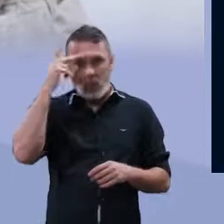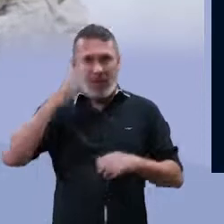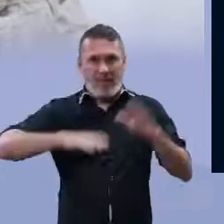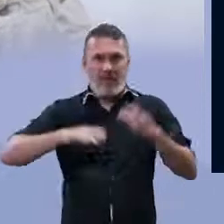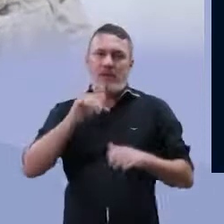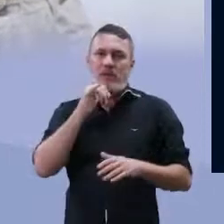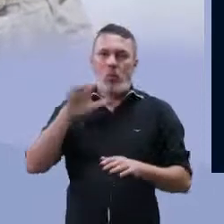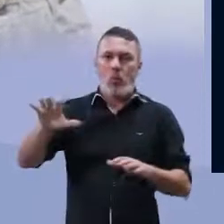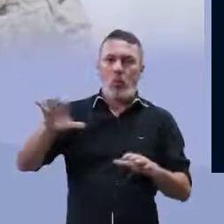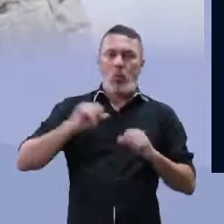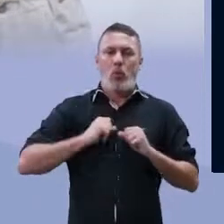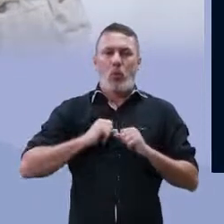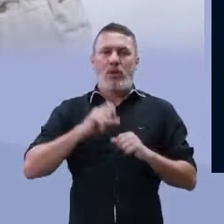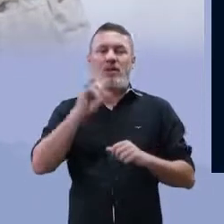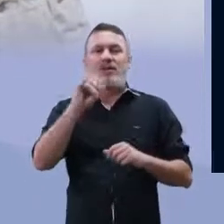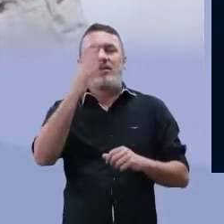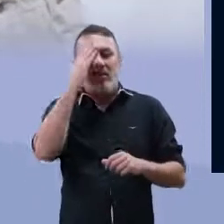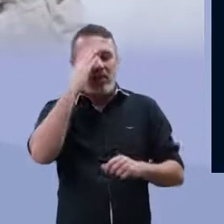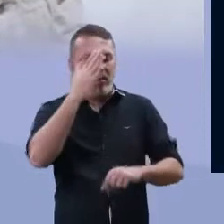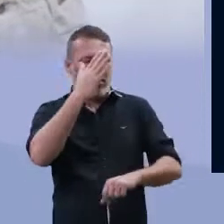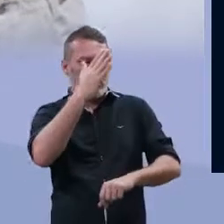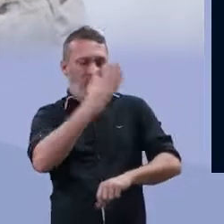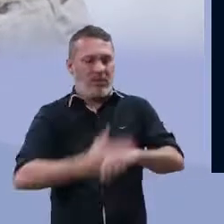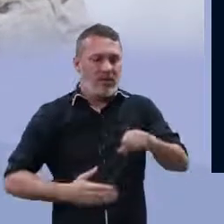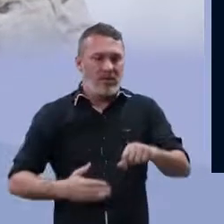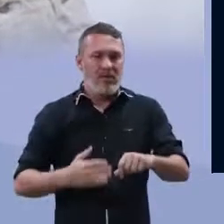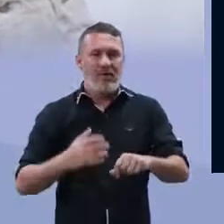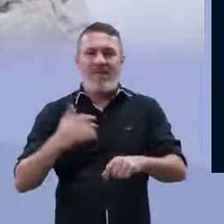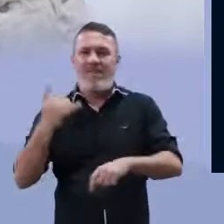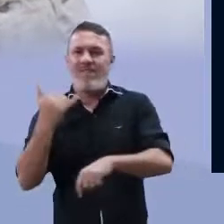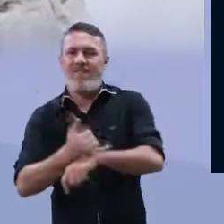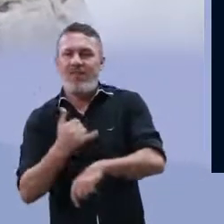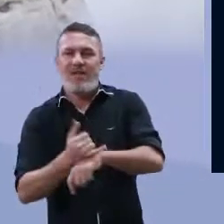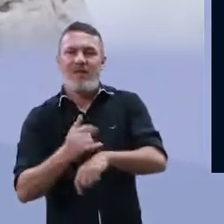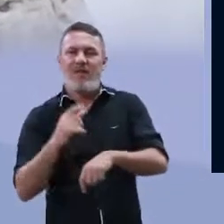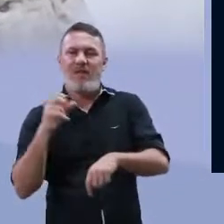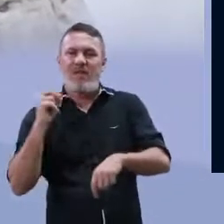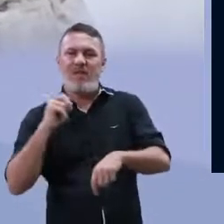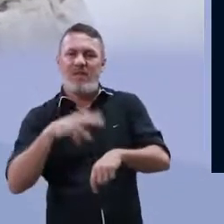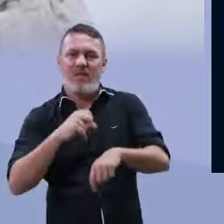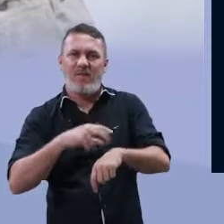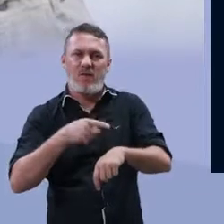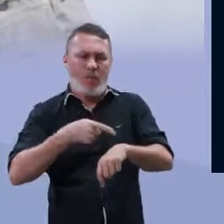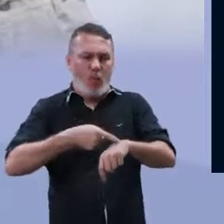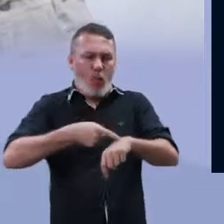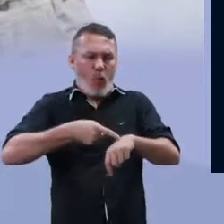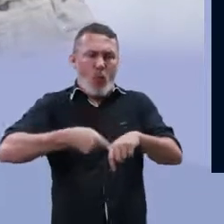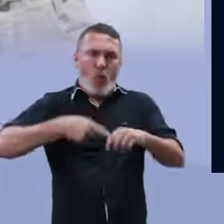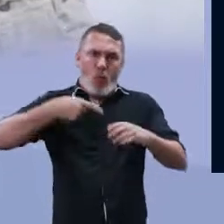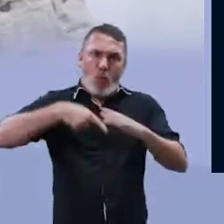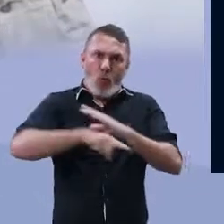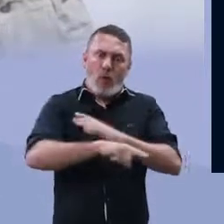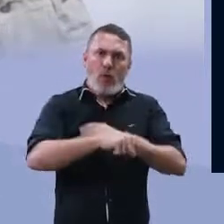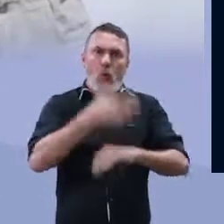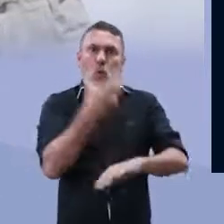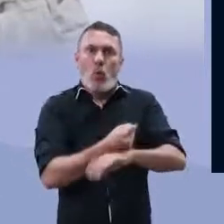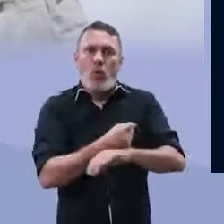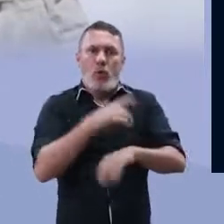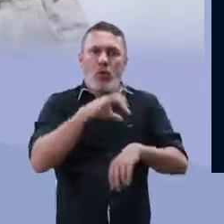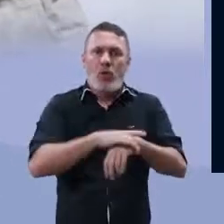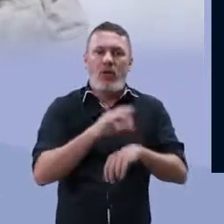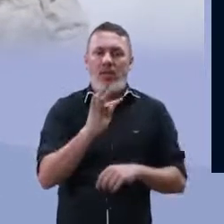quando a gente fala que a pessoa só pode adquirir ele através de objetos perfurocortantes e que vão fundo na pele,